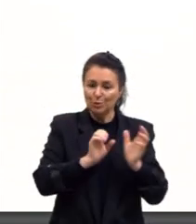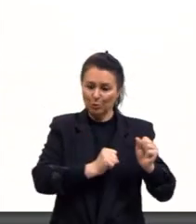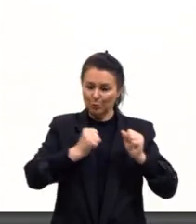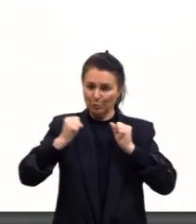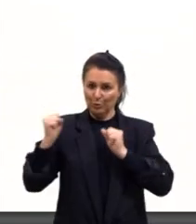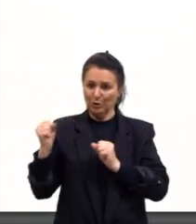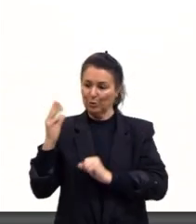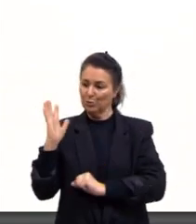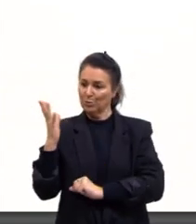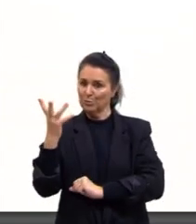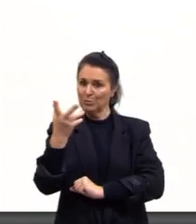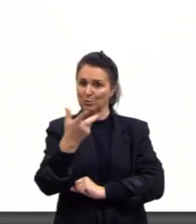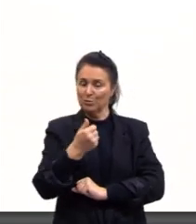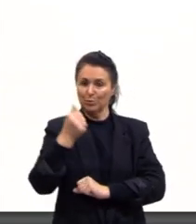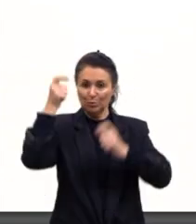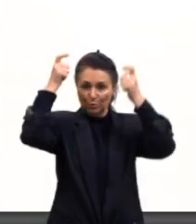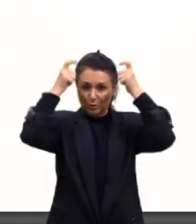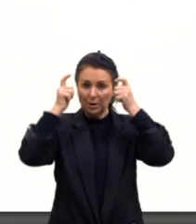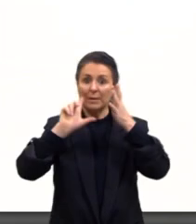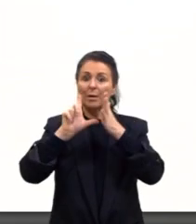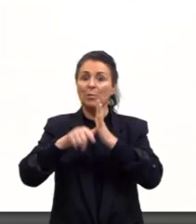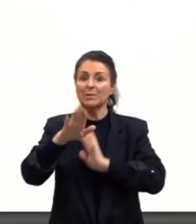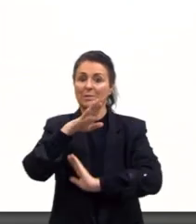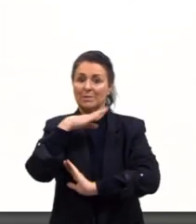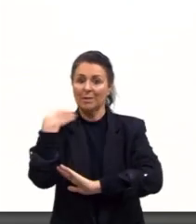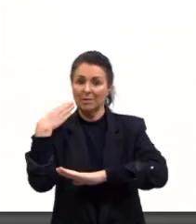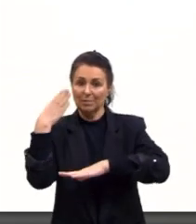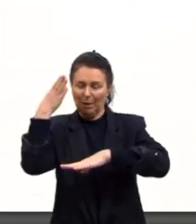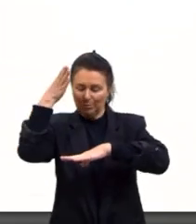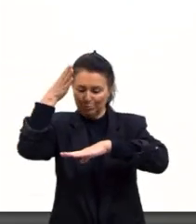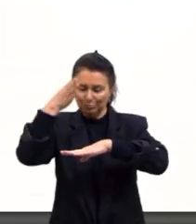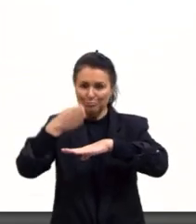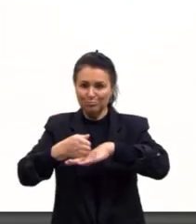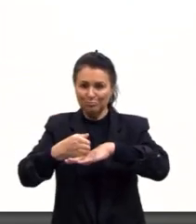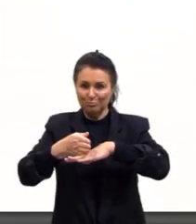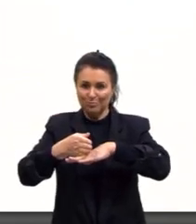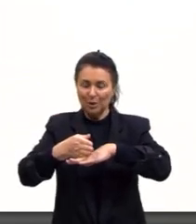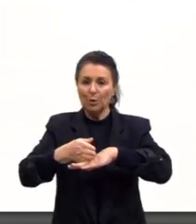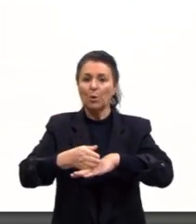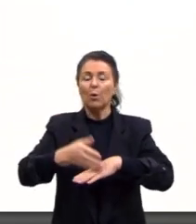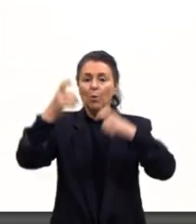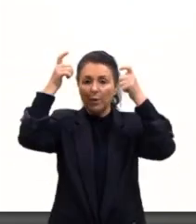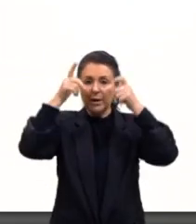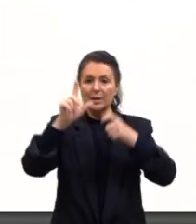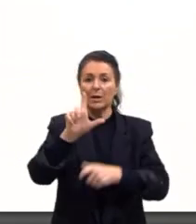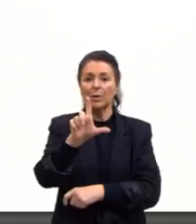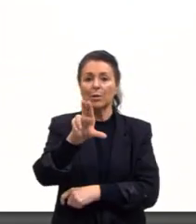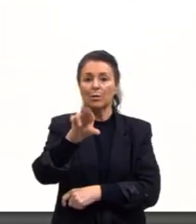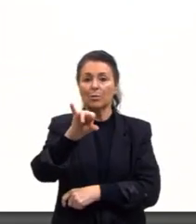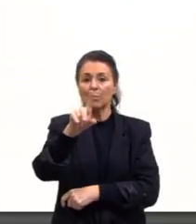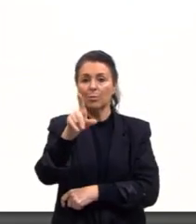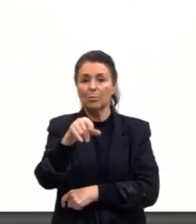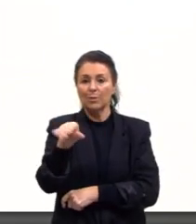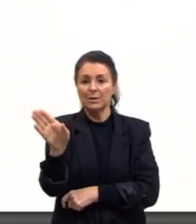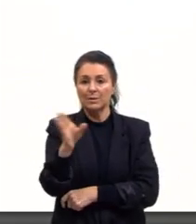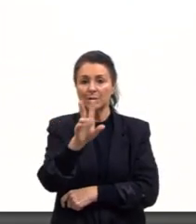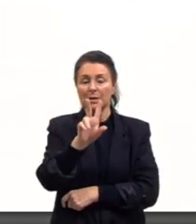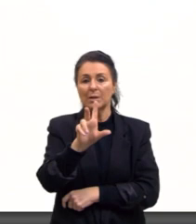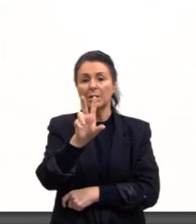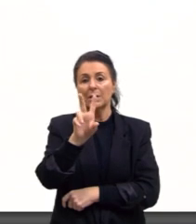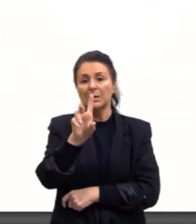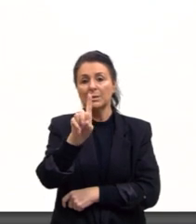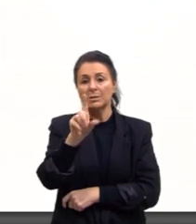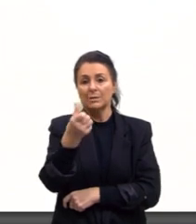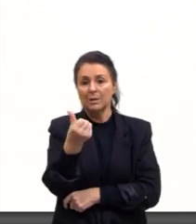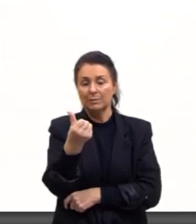Depois, eles vão guilhotinar o rei Luís XVI. A guilhotina é essa máquina, que tem